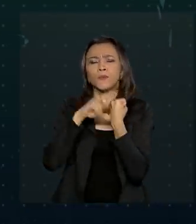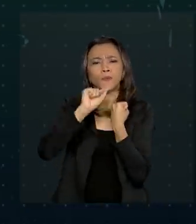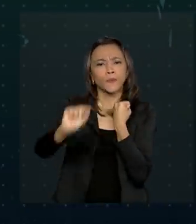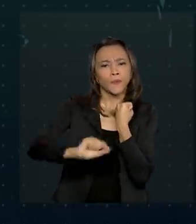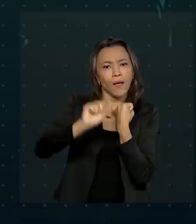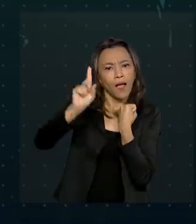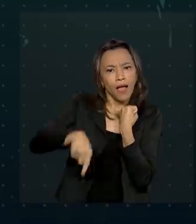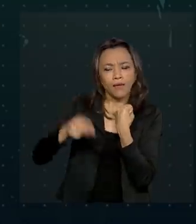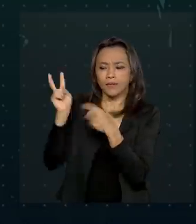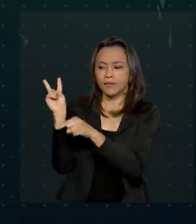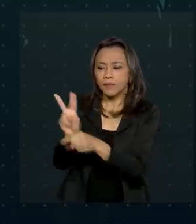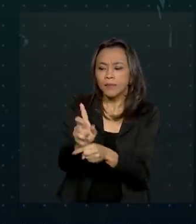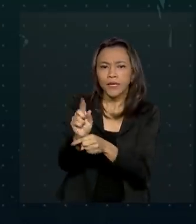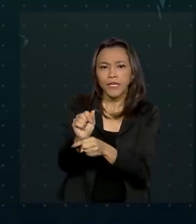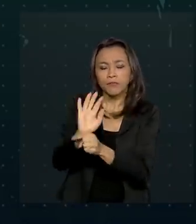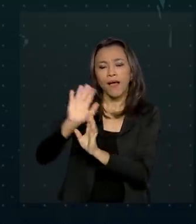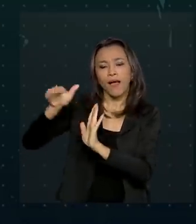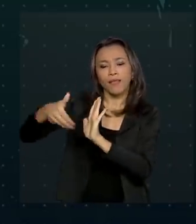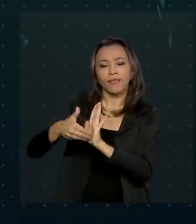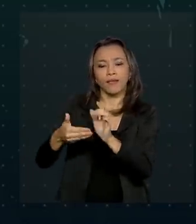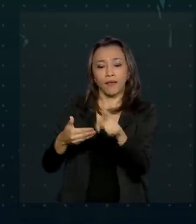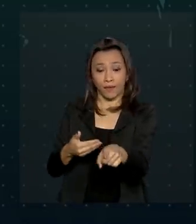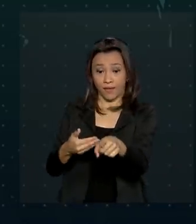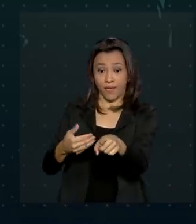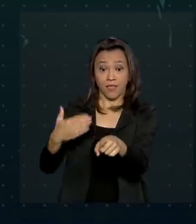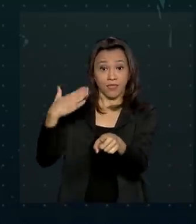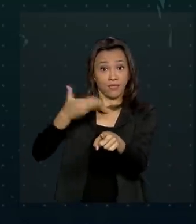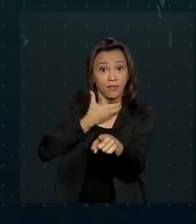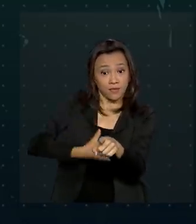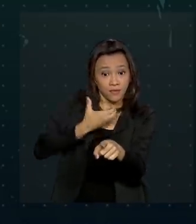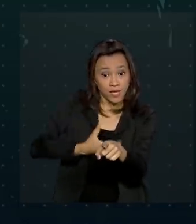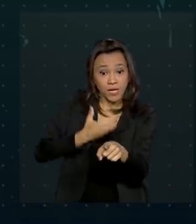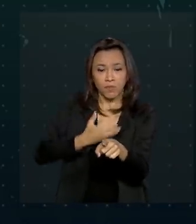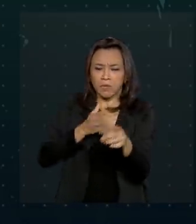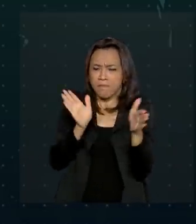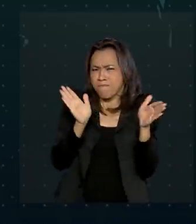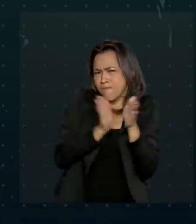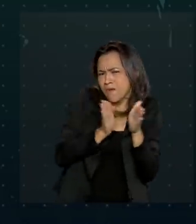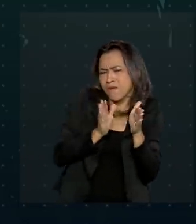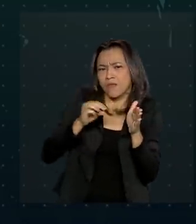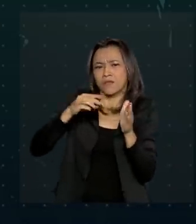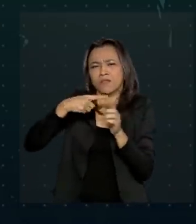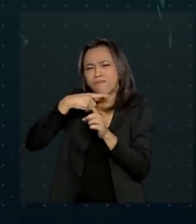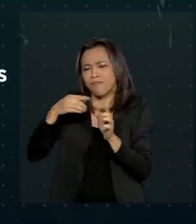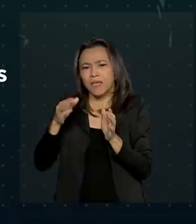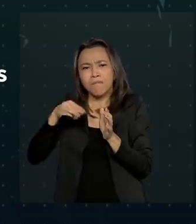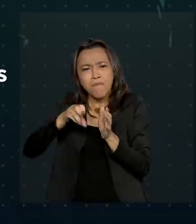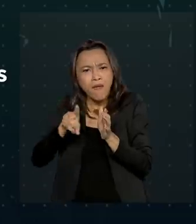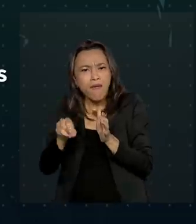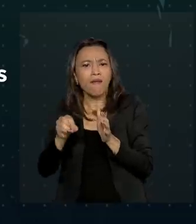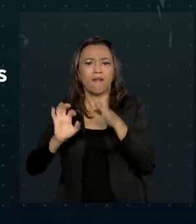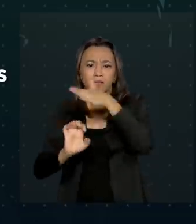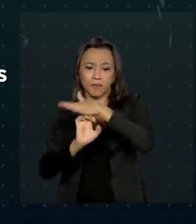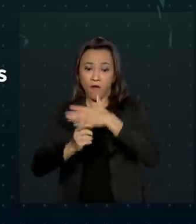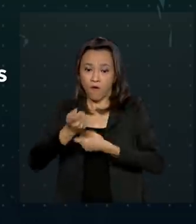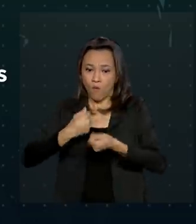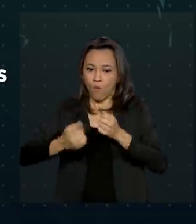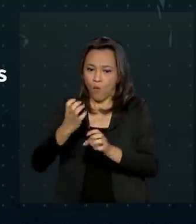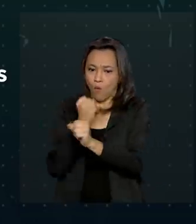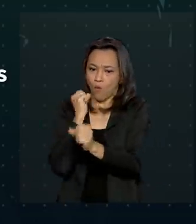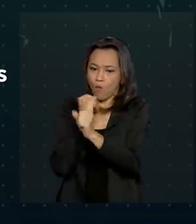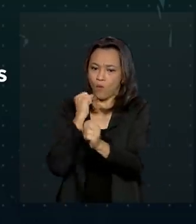empréstimos realizados até dezembro para pequenas e médias empresas com faturamento em 2019